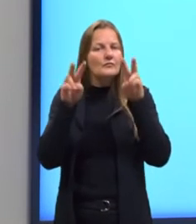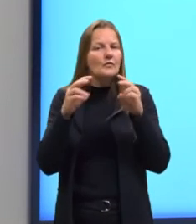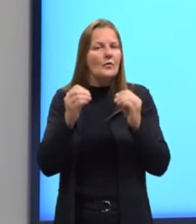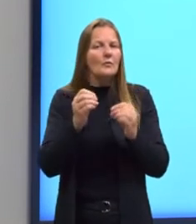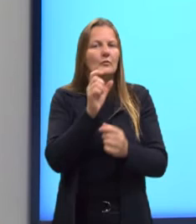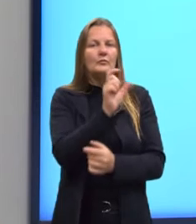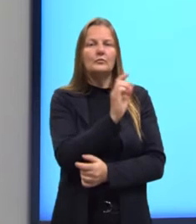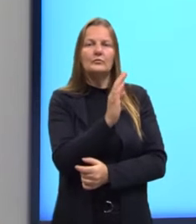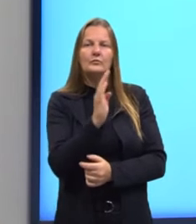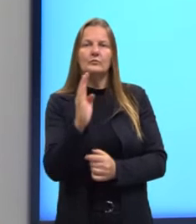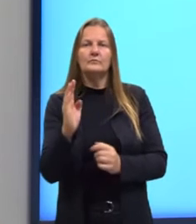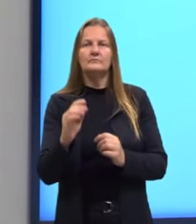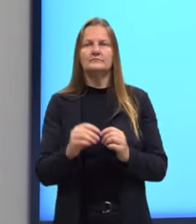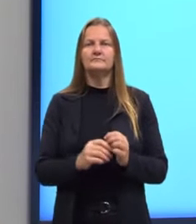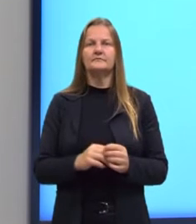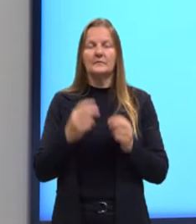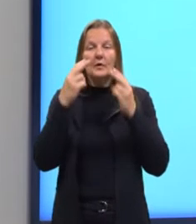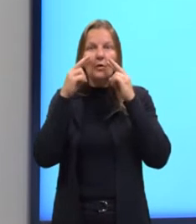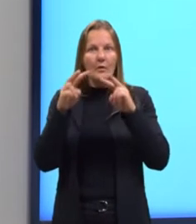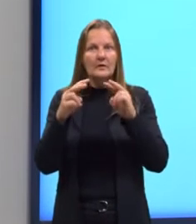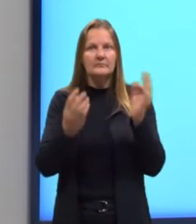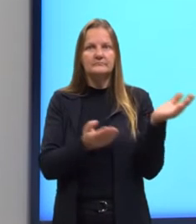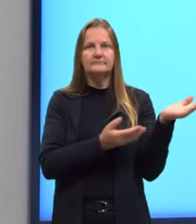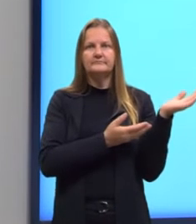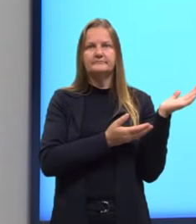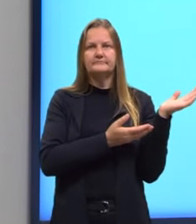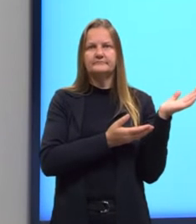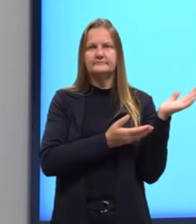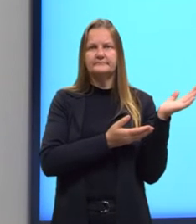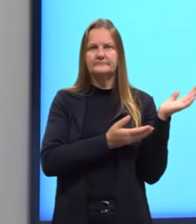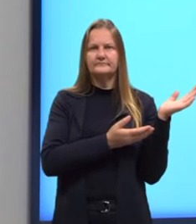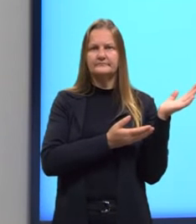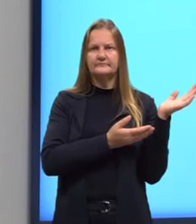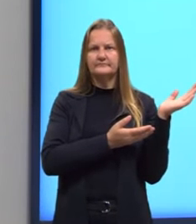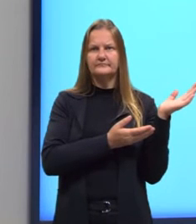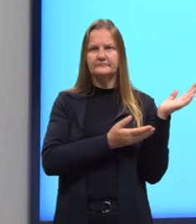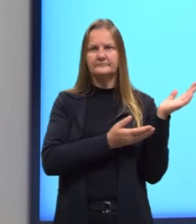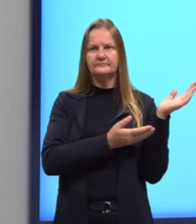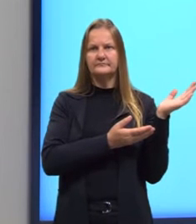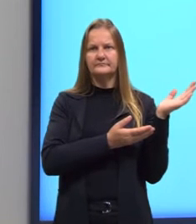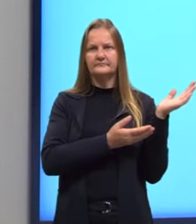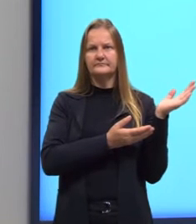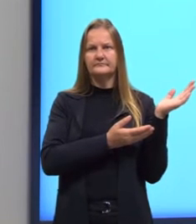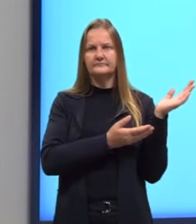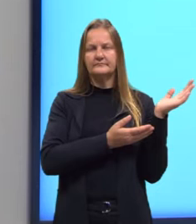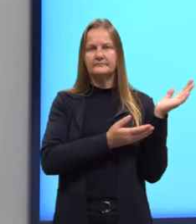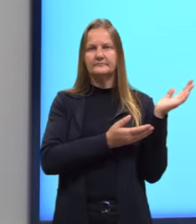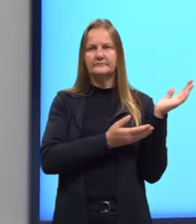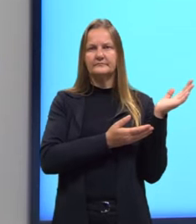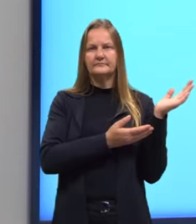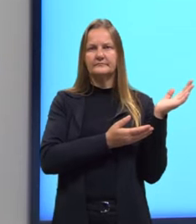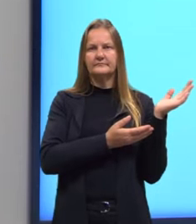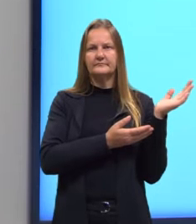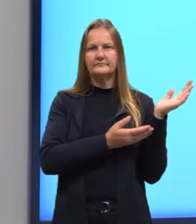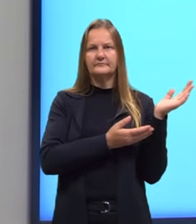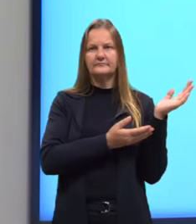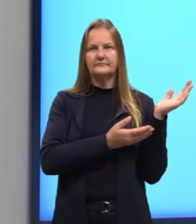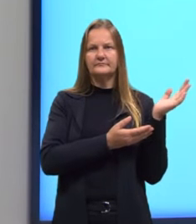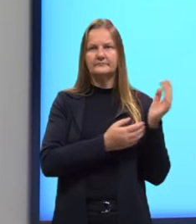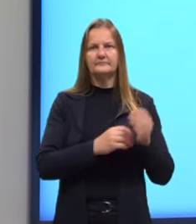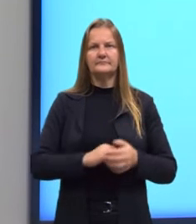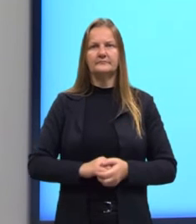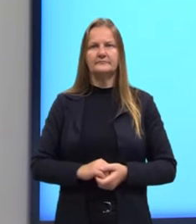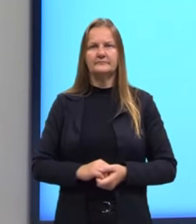nossa sequência inicial. E aqui, eu trouxe, então, essas repetições que nós tivemos